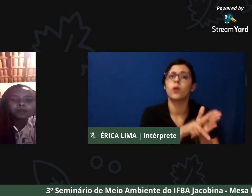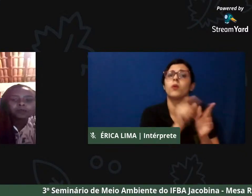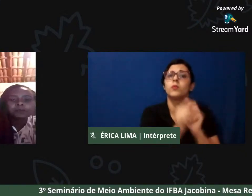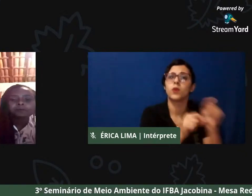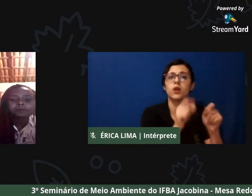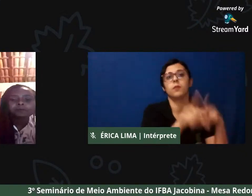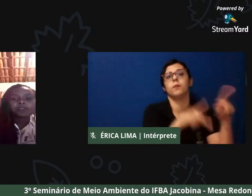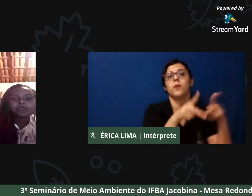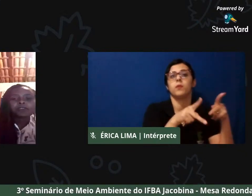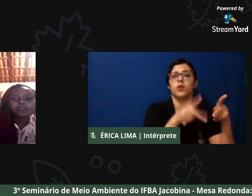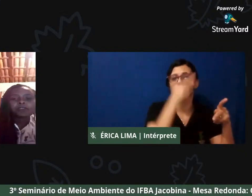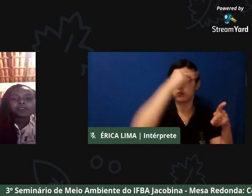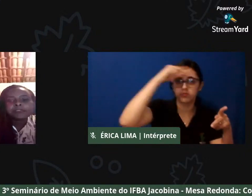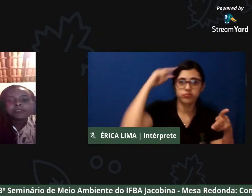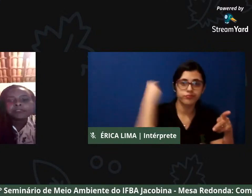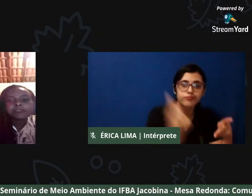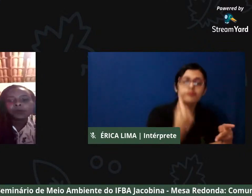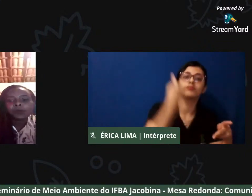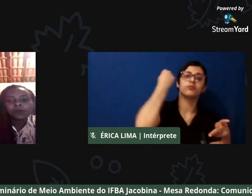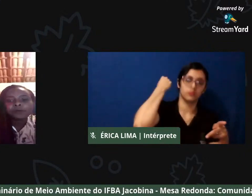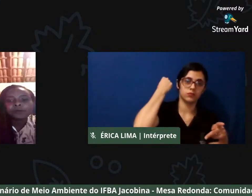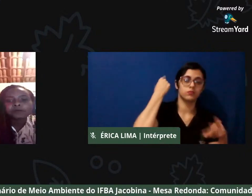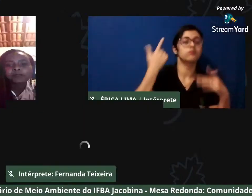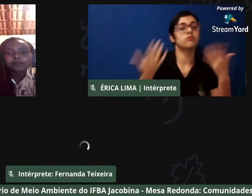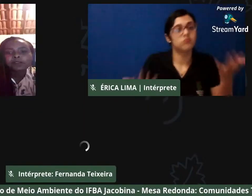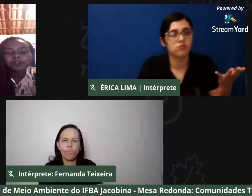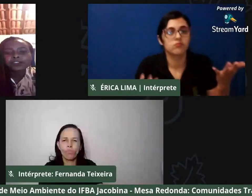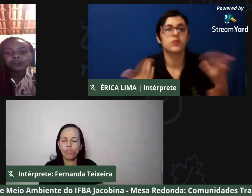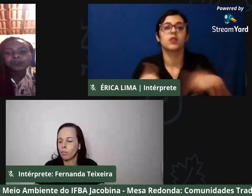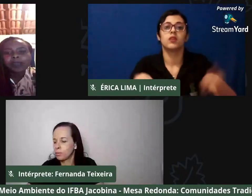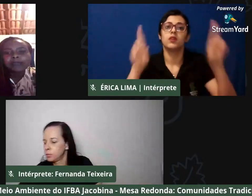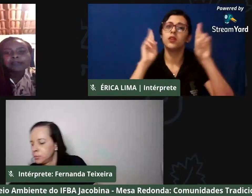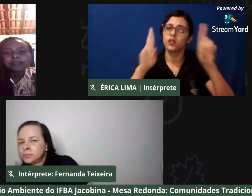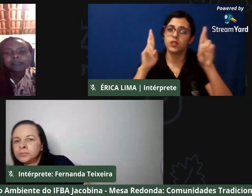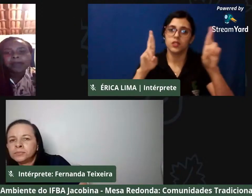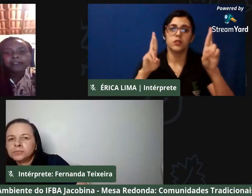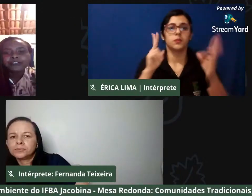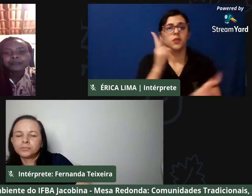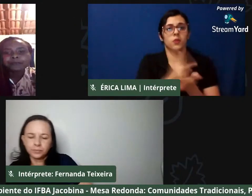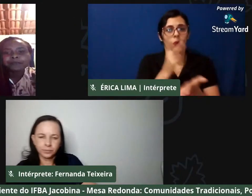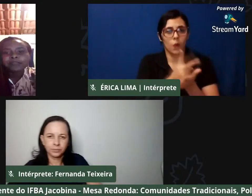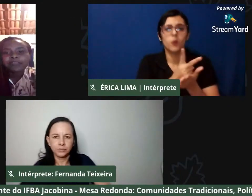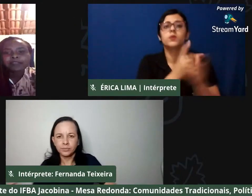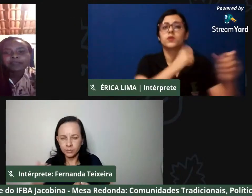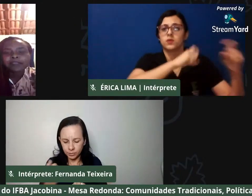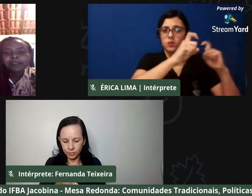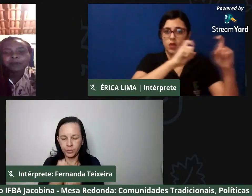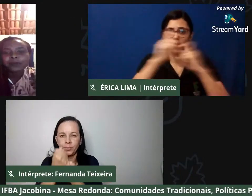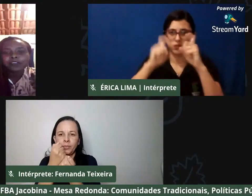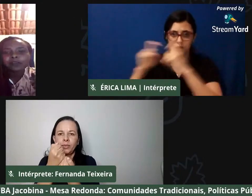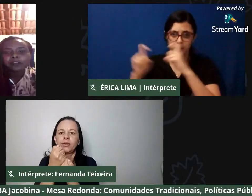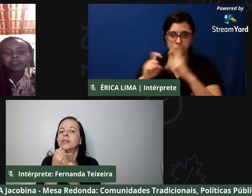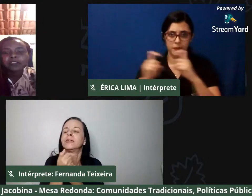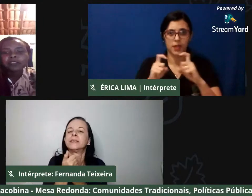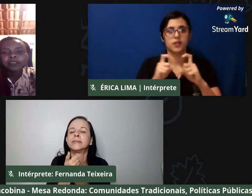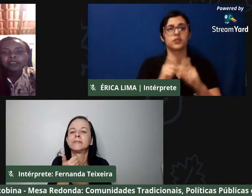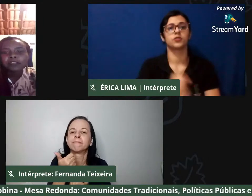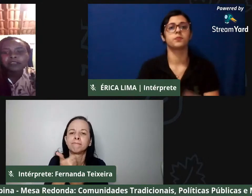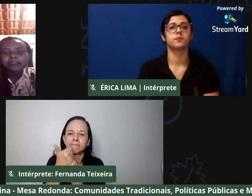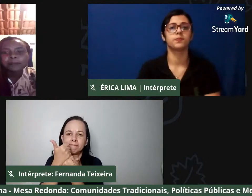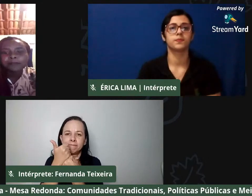Então, é, espero continuar esse debate, né, daqui a pouquinho,